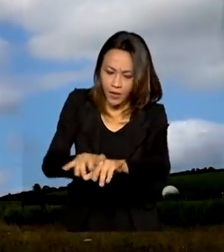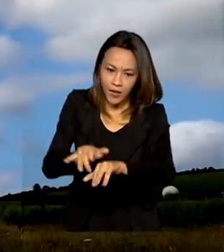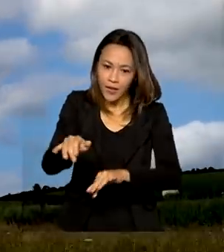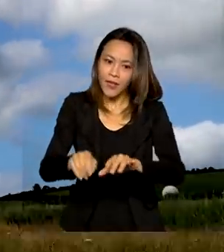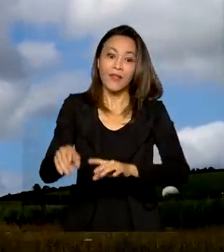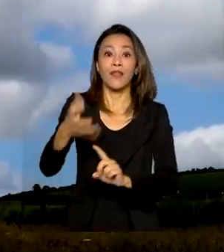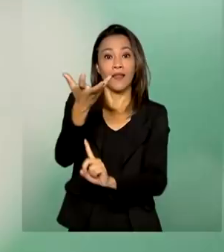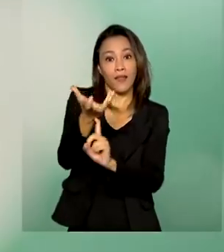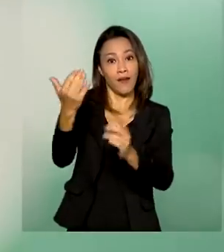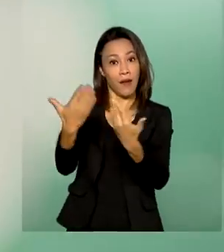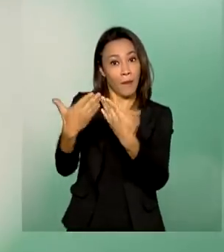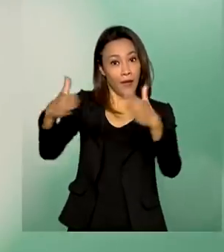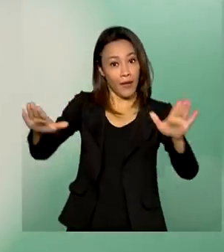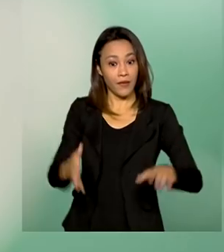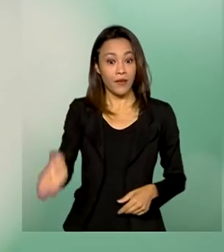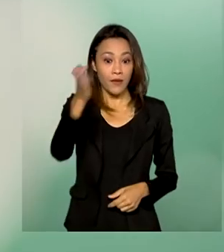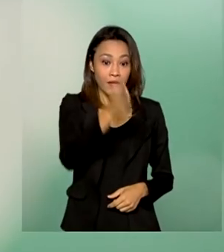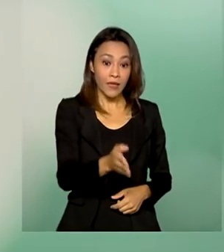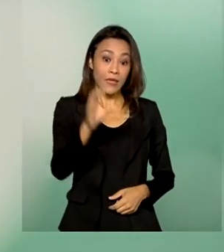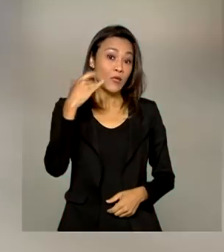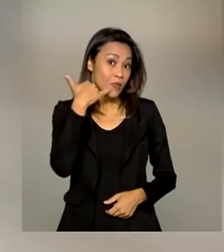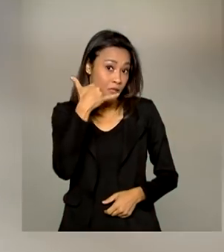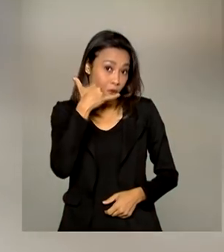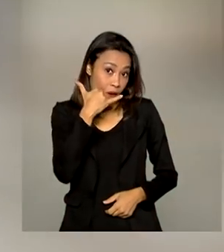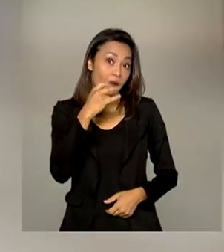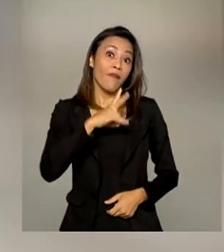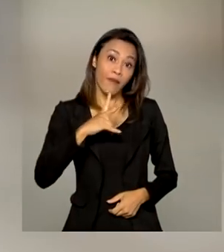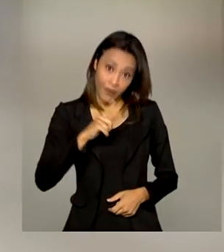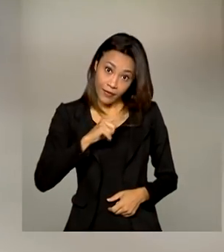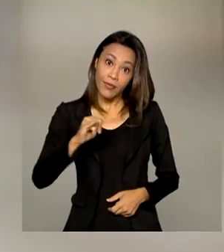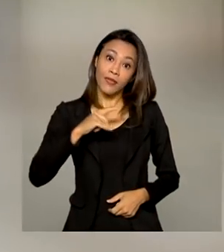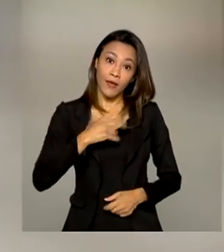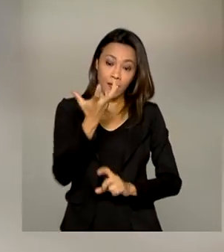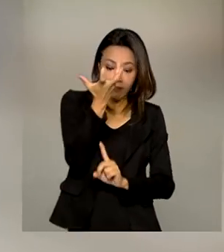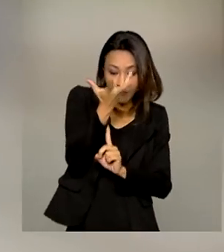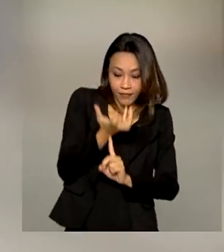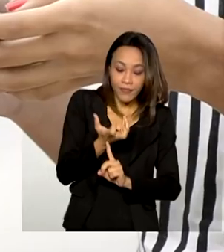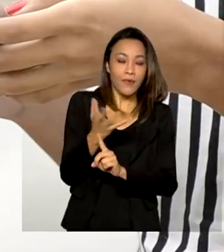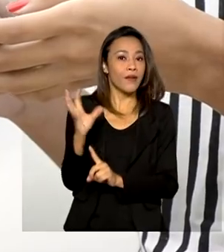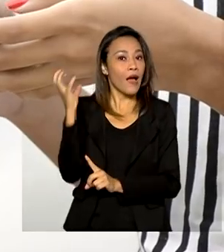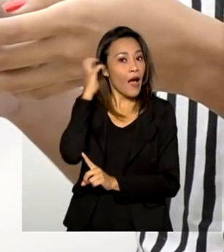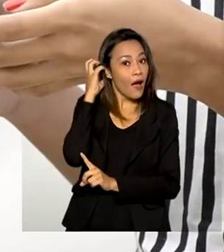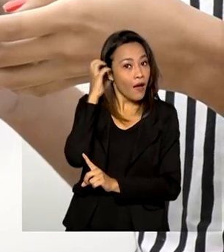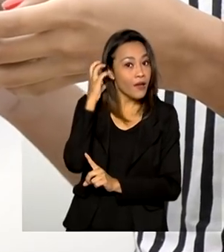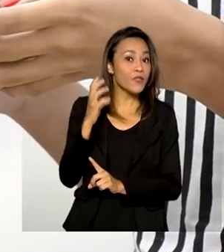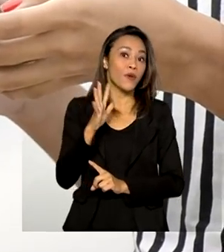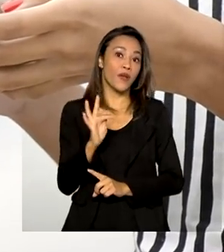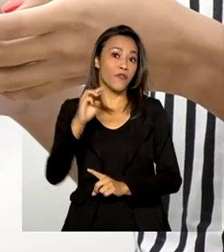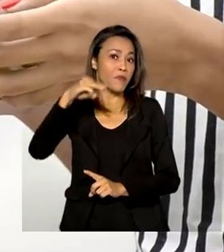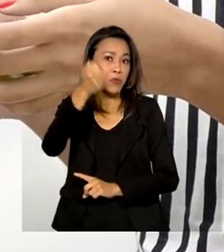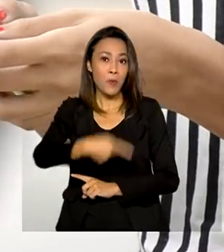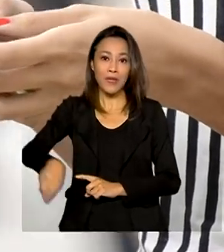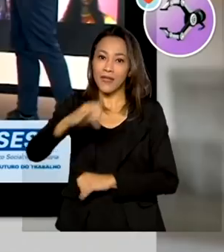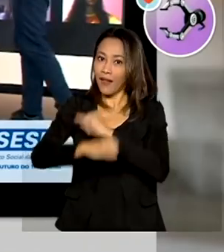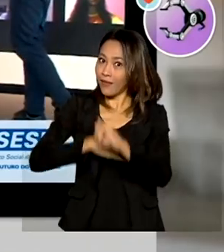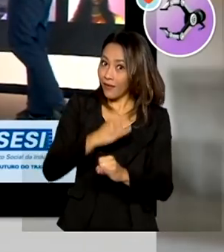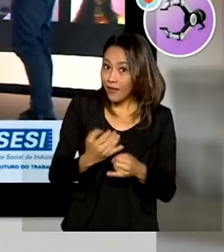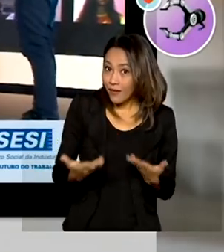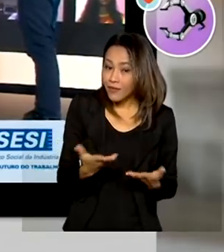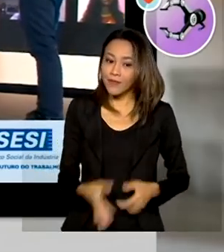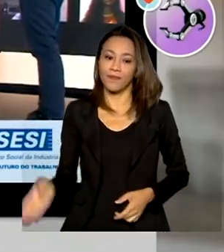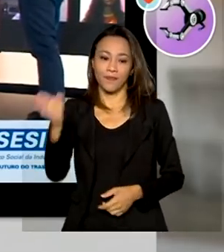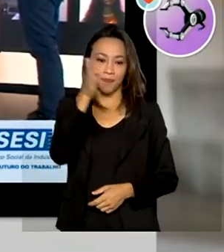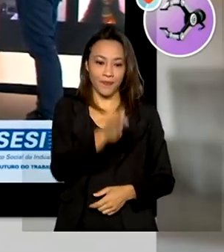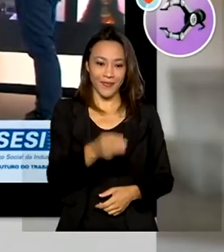E celulares produzidos aqui vão ter que vir com sinal de rádio FM sem a necessidade de internet. E na